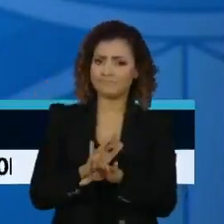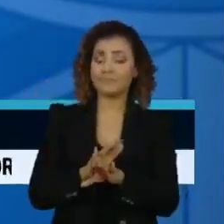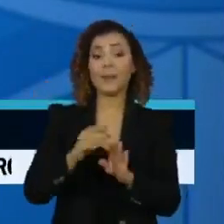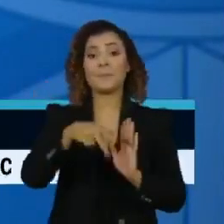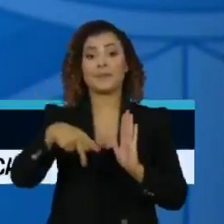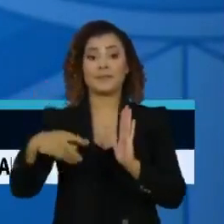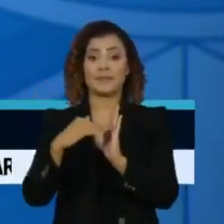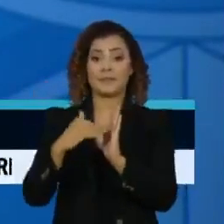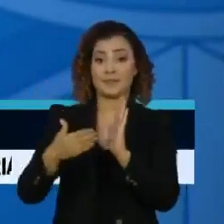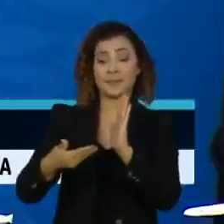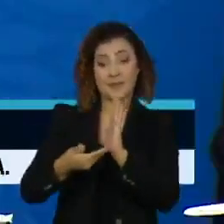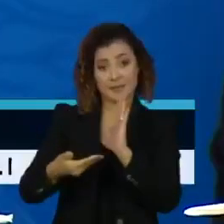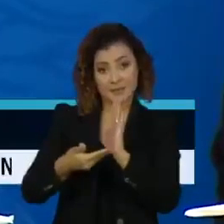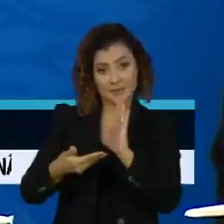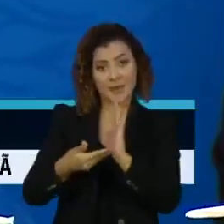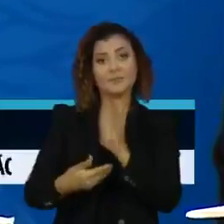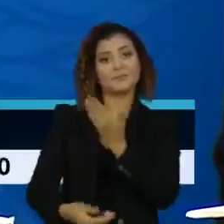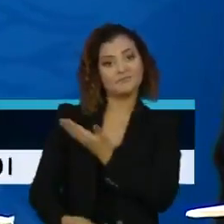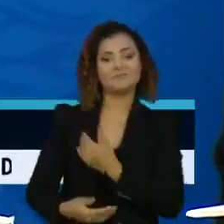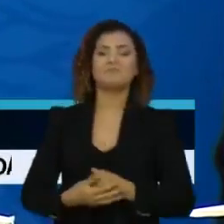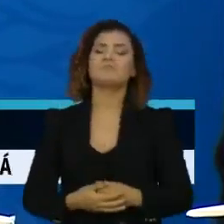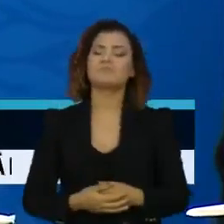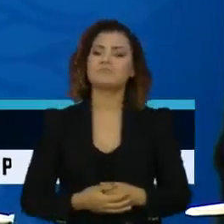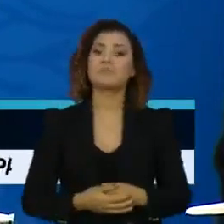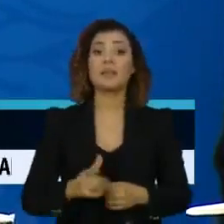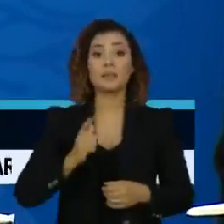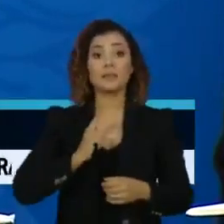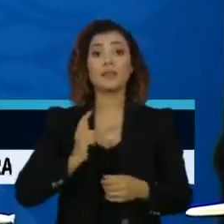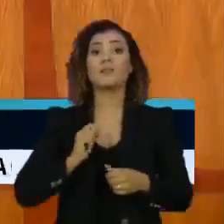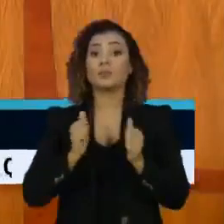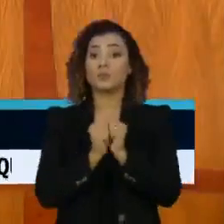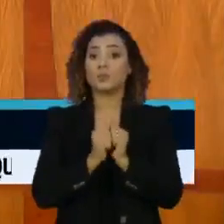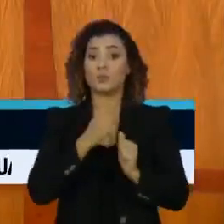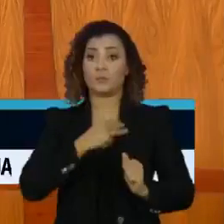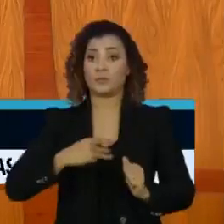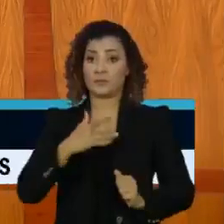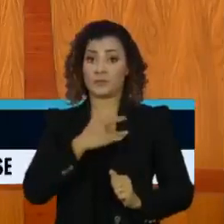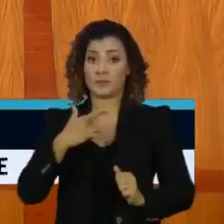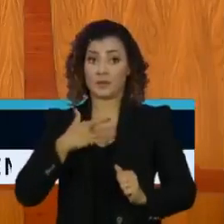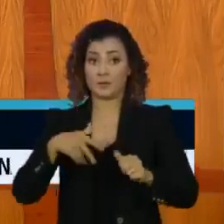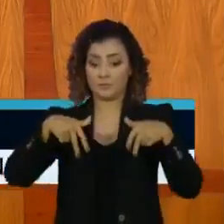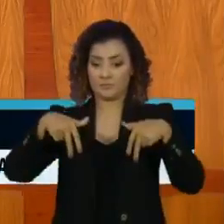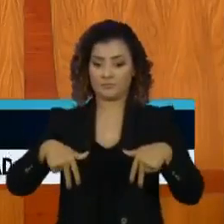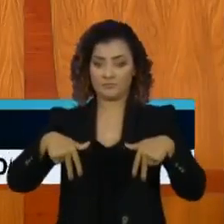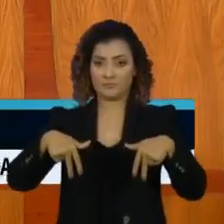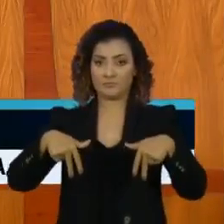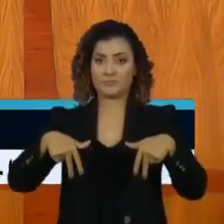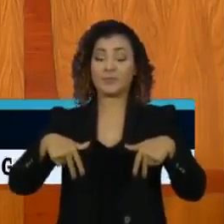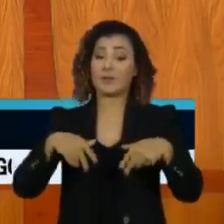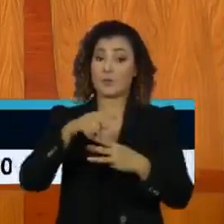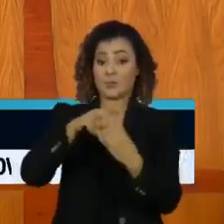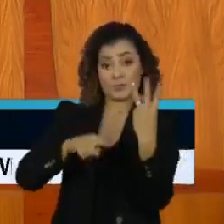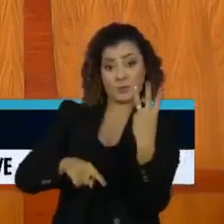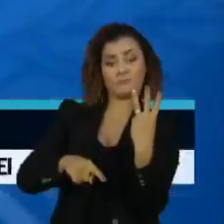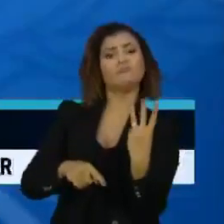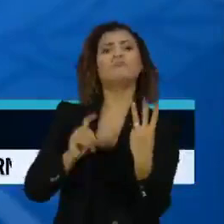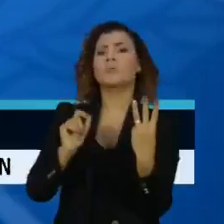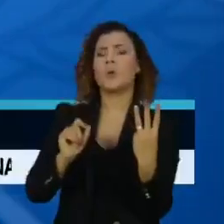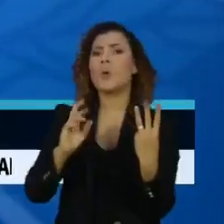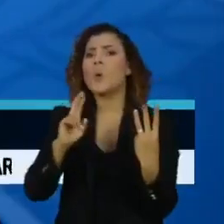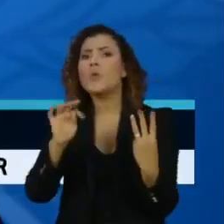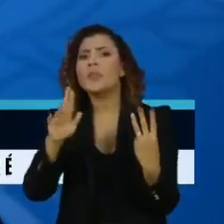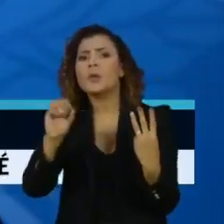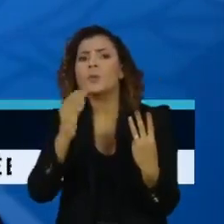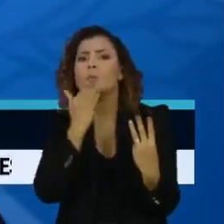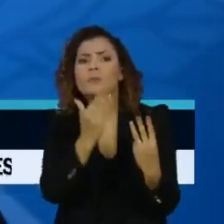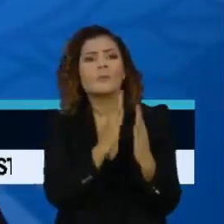presidentes da Câmara dos Deputados e do Senado apareceram ao lado do ministro da Saúde, Marcelo Queiroga. Rodrigo Pacheco fez um apelo